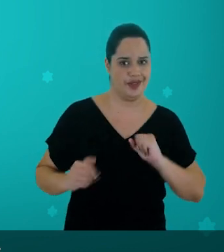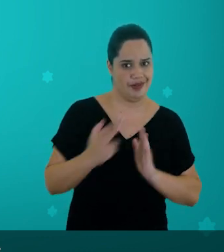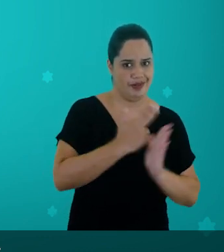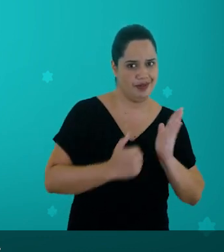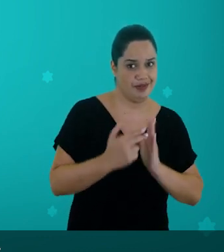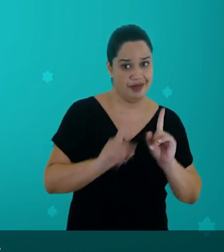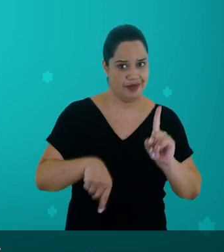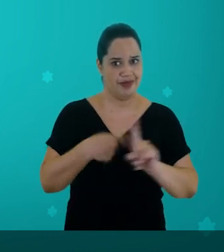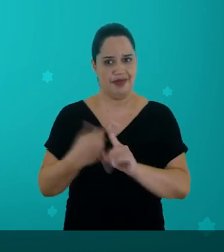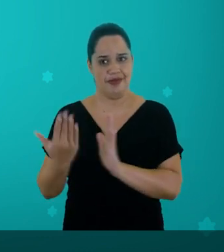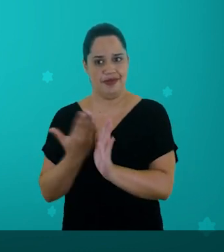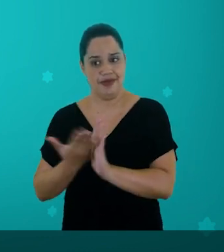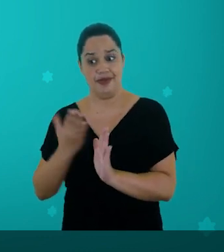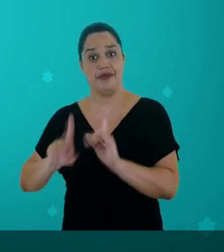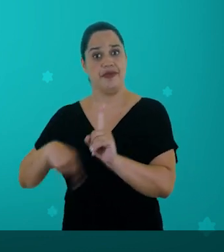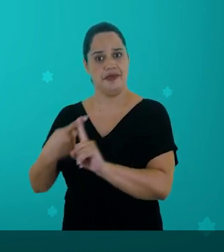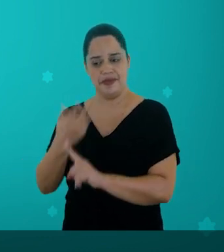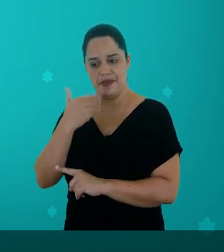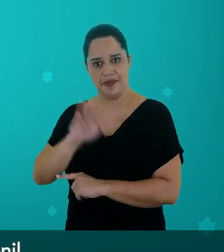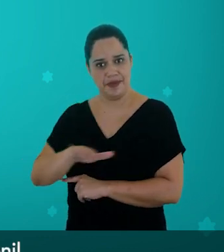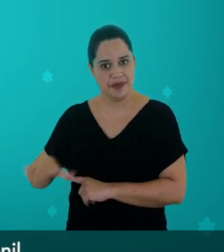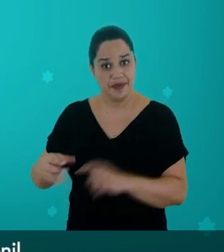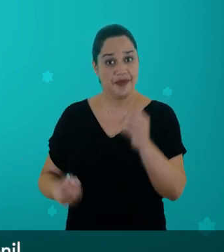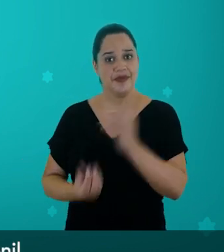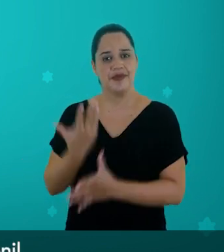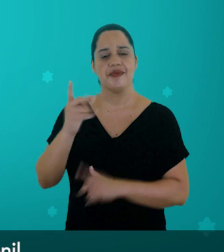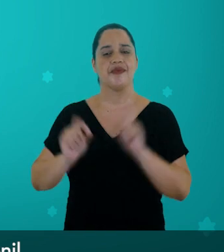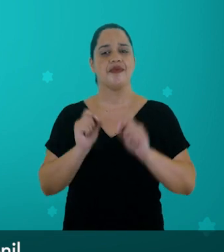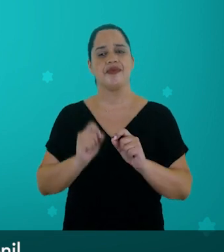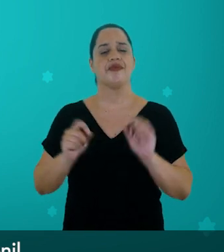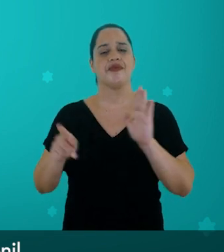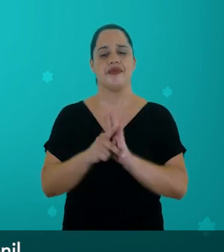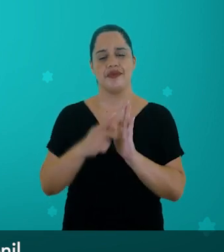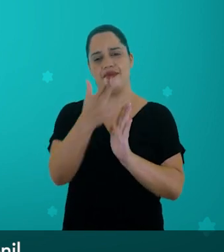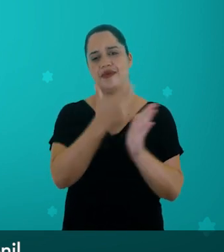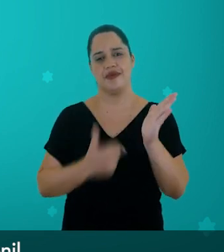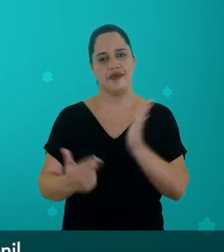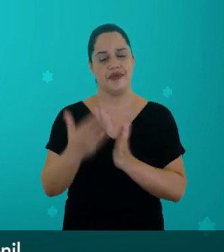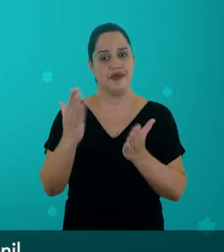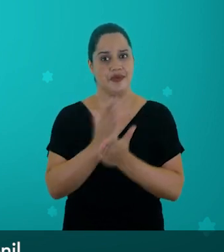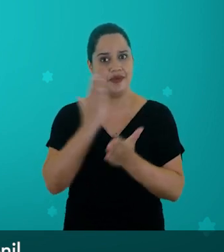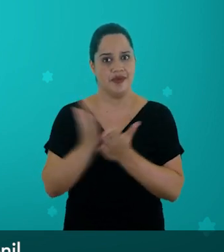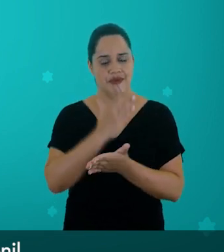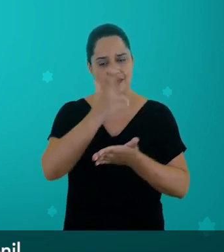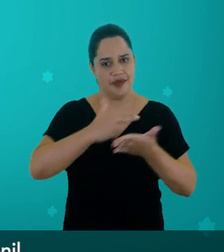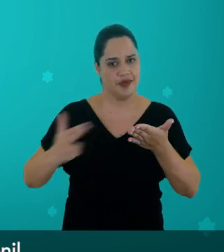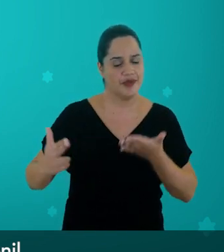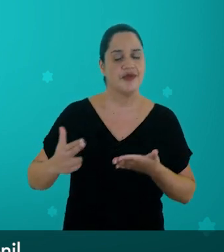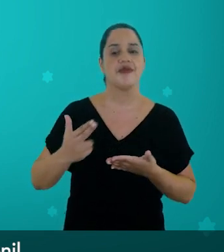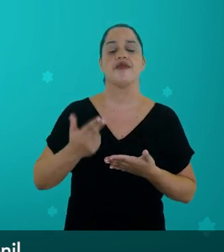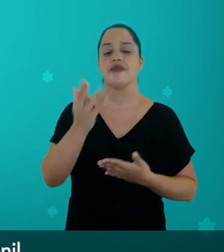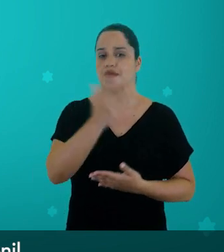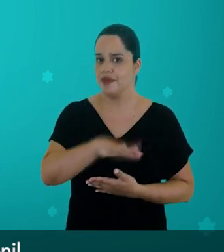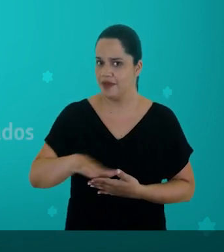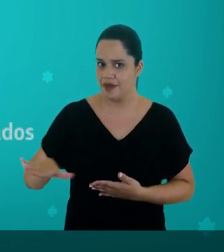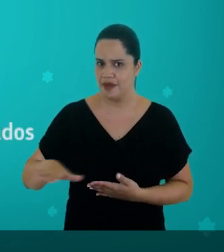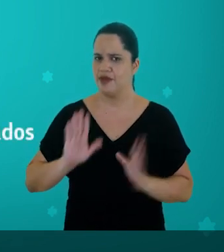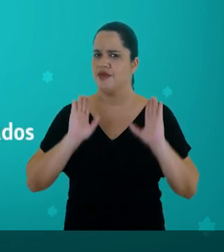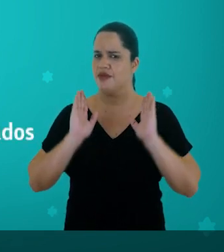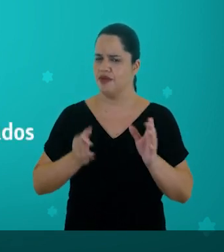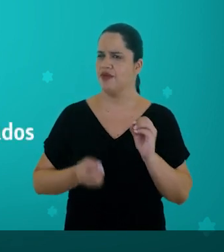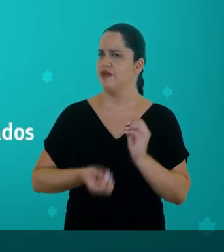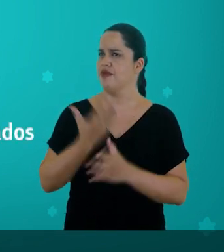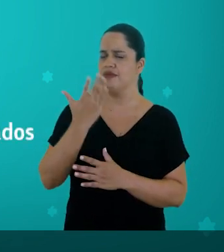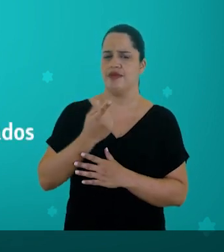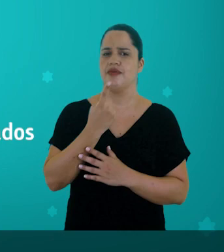amor por desenhos, livros e crianças e se tornou ilustrador de literatura infanto-juvenil. Já